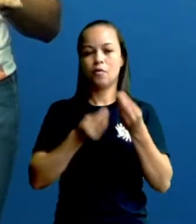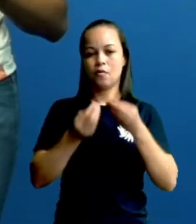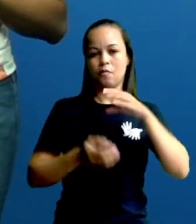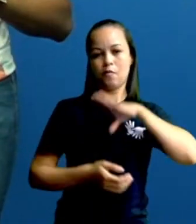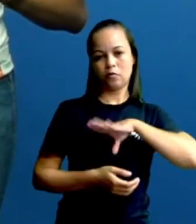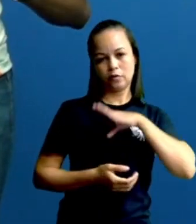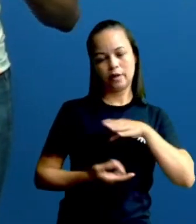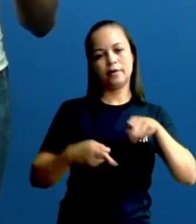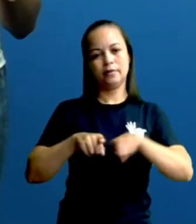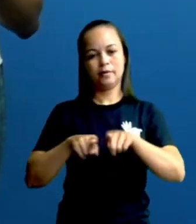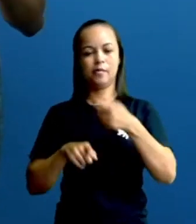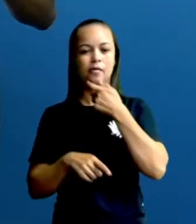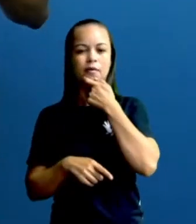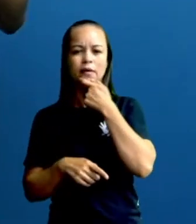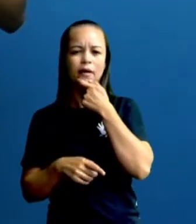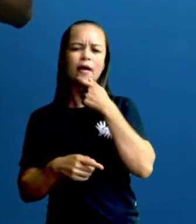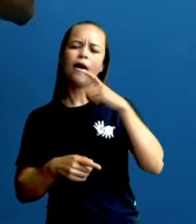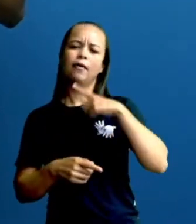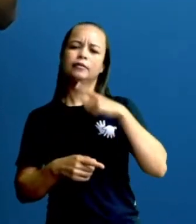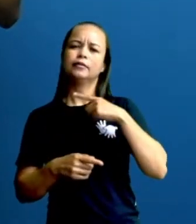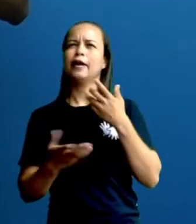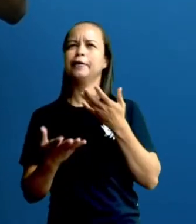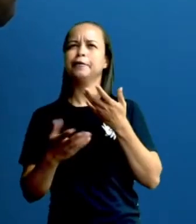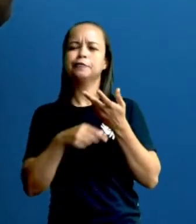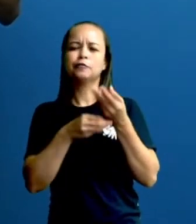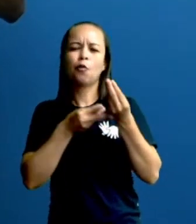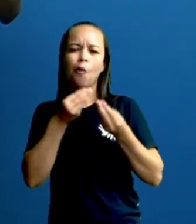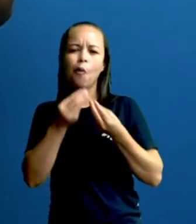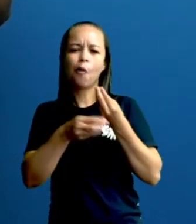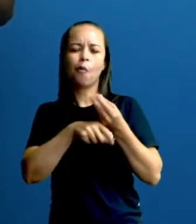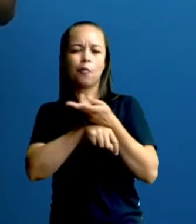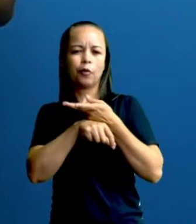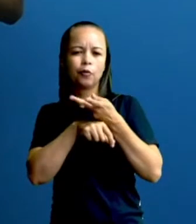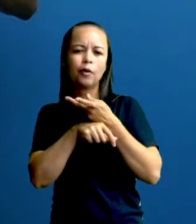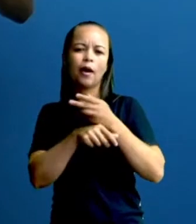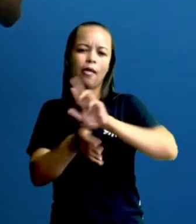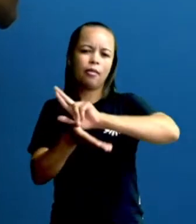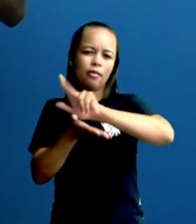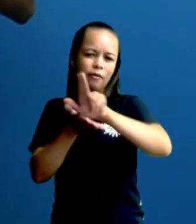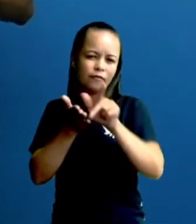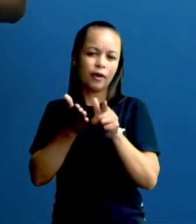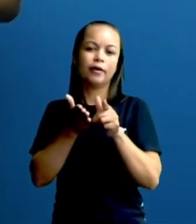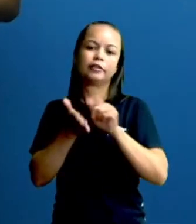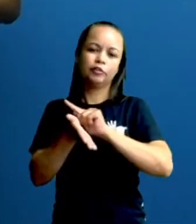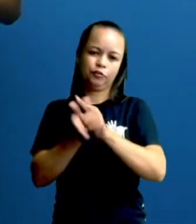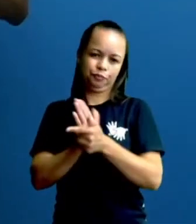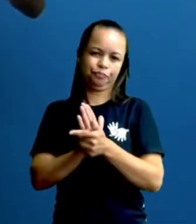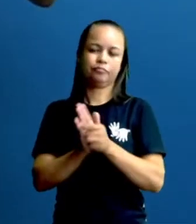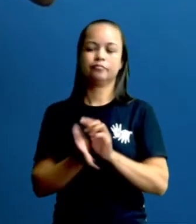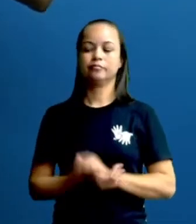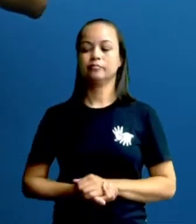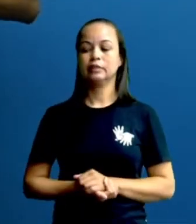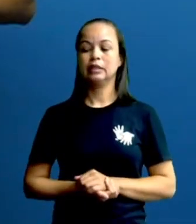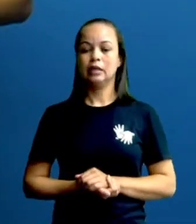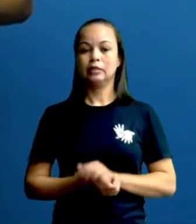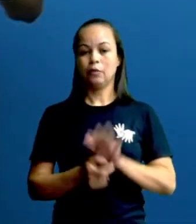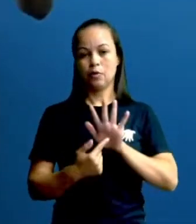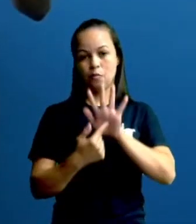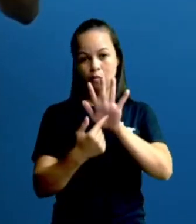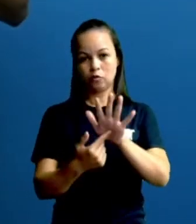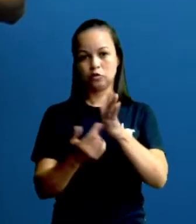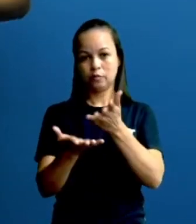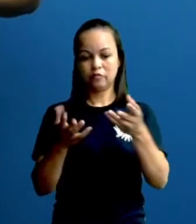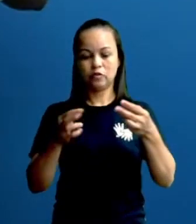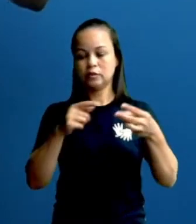língua inglesa, a gente tem esses meios de procurar esses diferentes gêneros. E aí eu separei pra vocês charges,